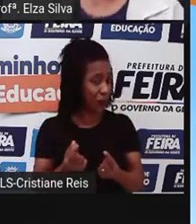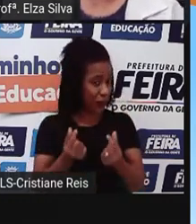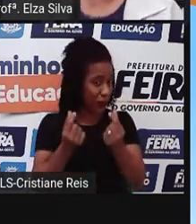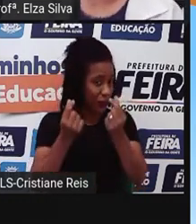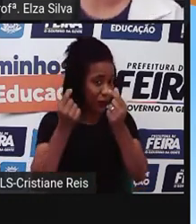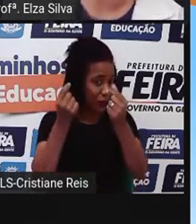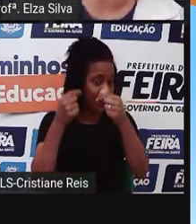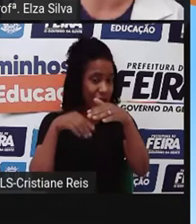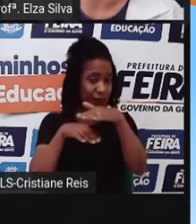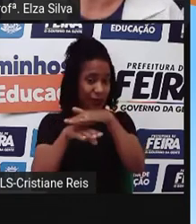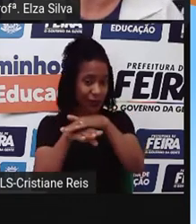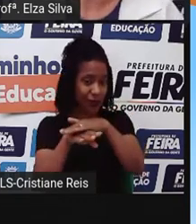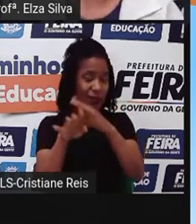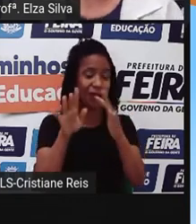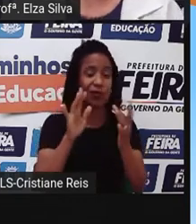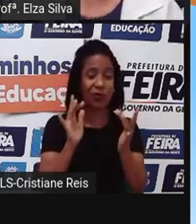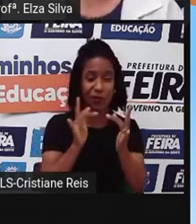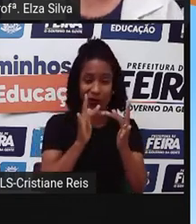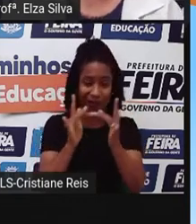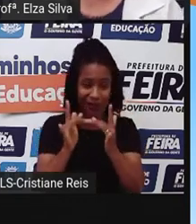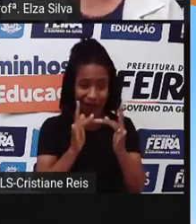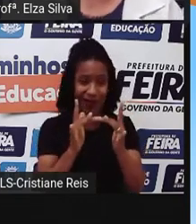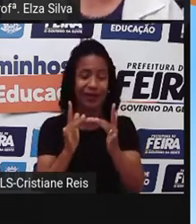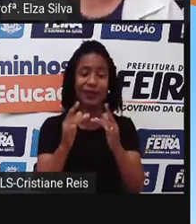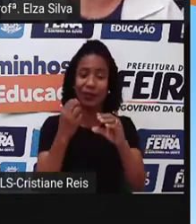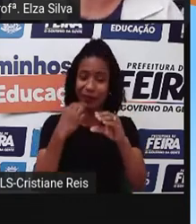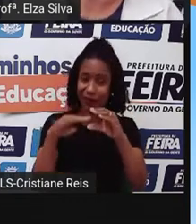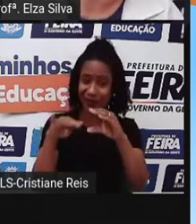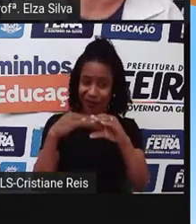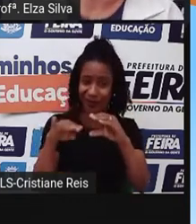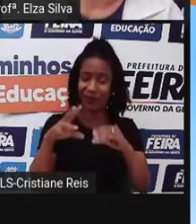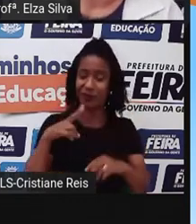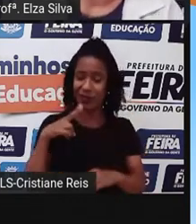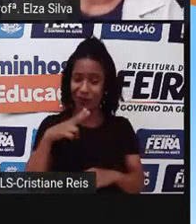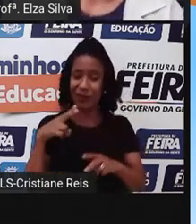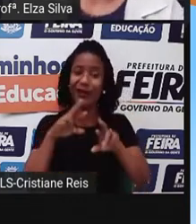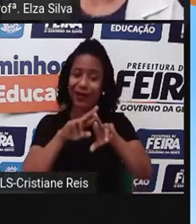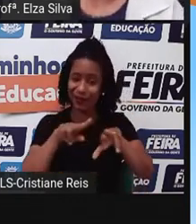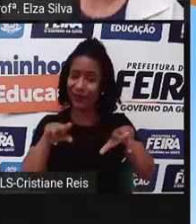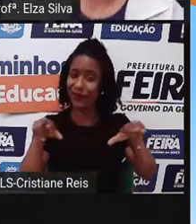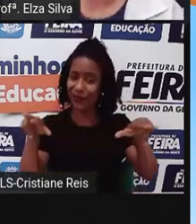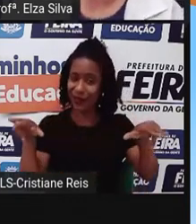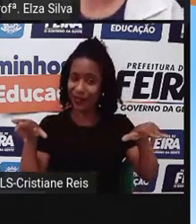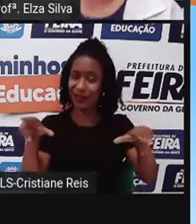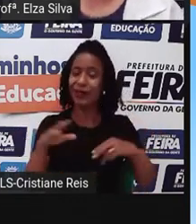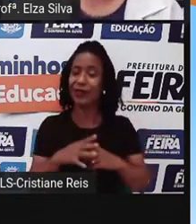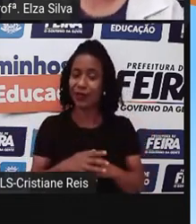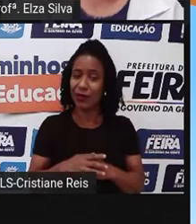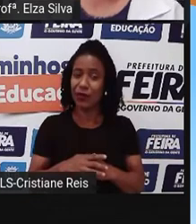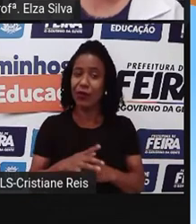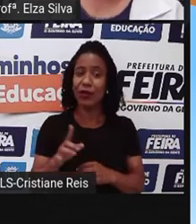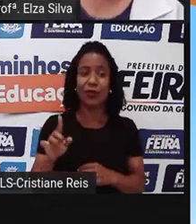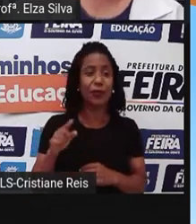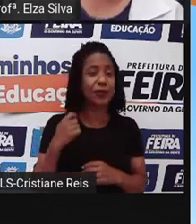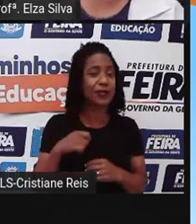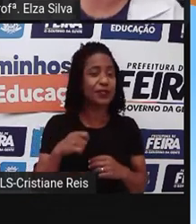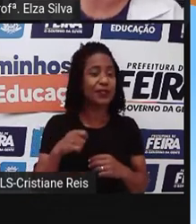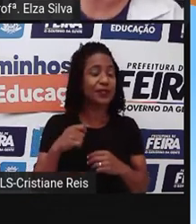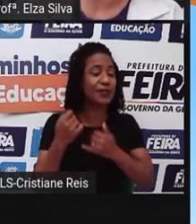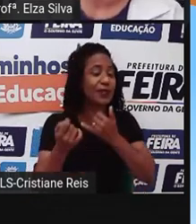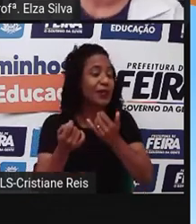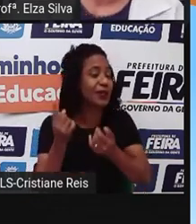informações de contato, mensagens privadas e outras coisas mais. Qual é o desafio? a gente precisa ser muito